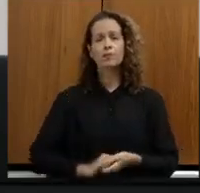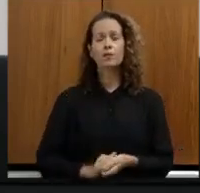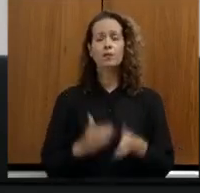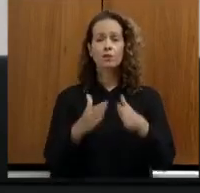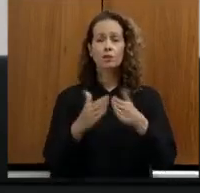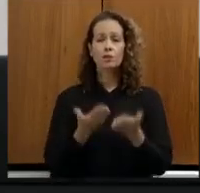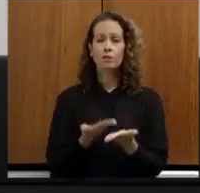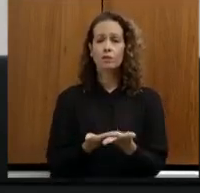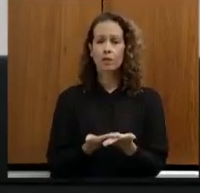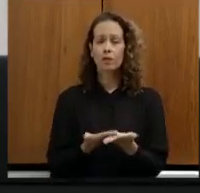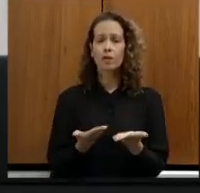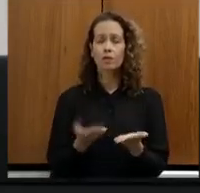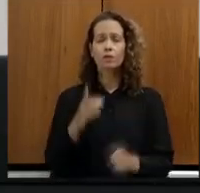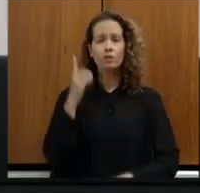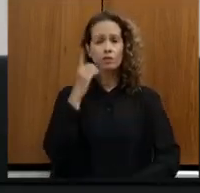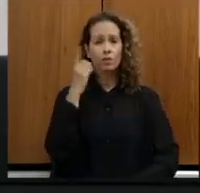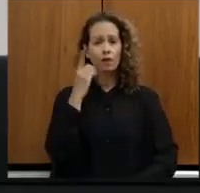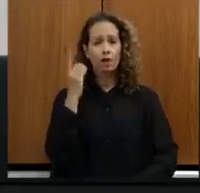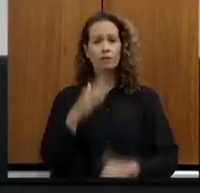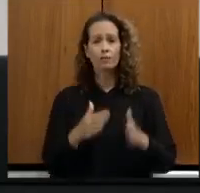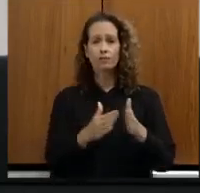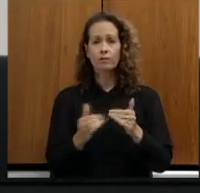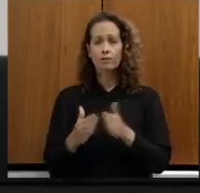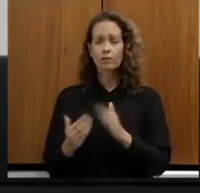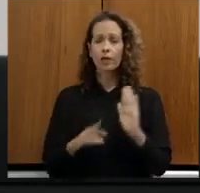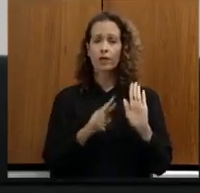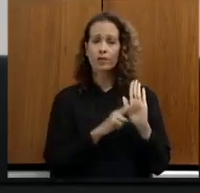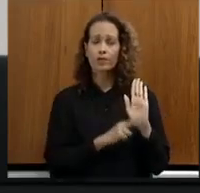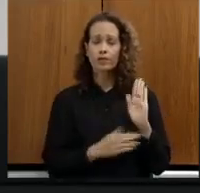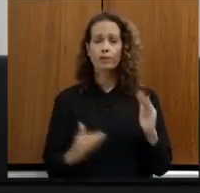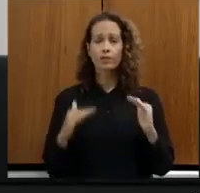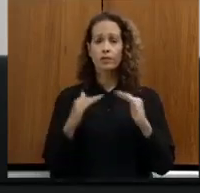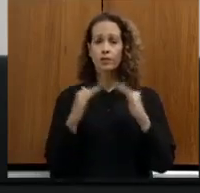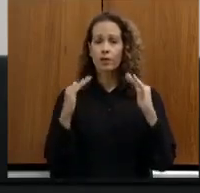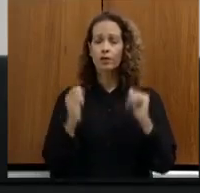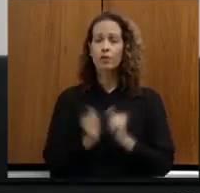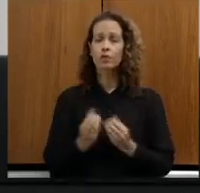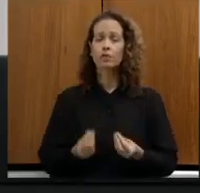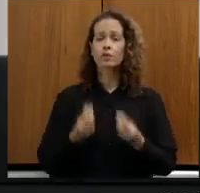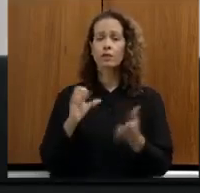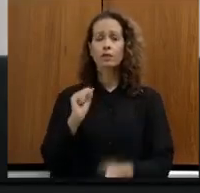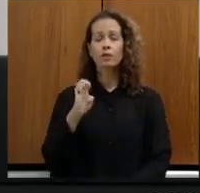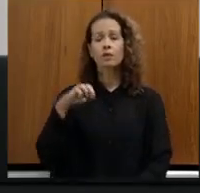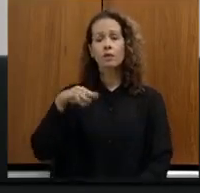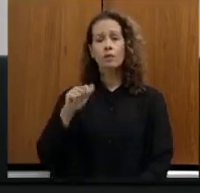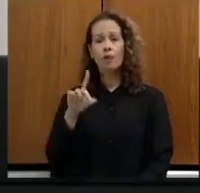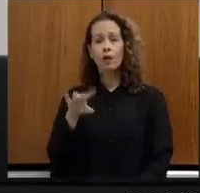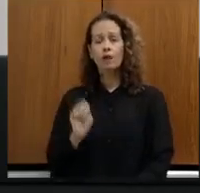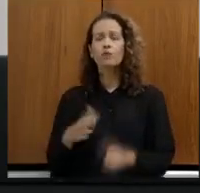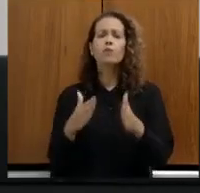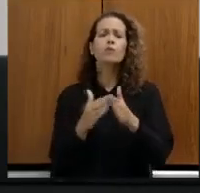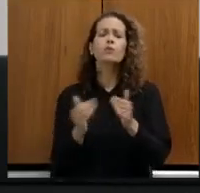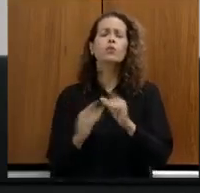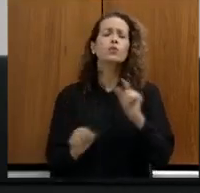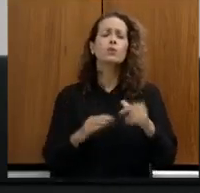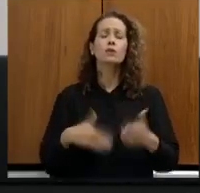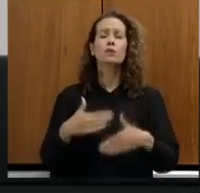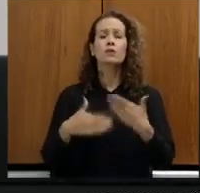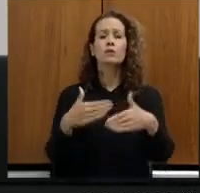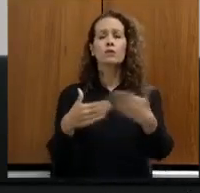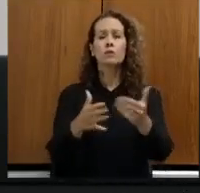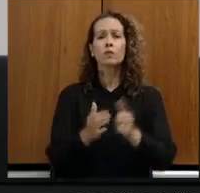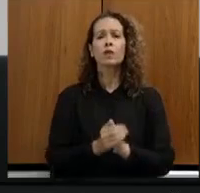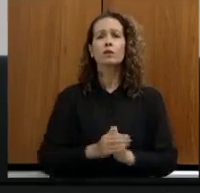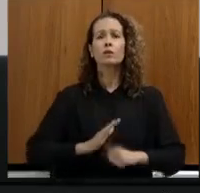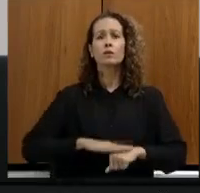Requerimento o deputado requer nos termos regimentais seja encaminhado a CEMAT pedido de providências para que desenvolva estratégia para reduzir